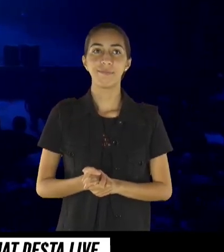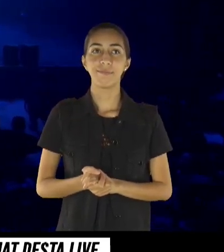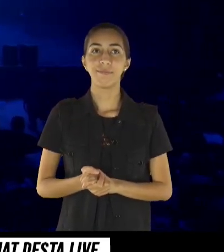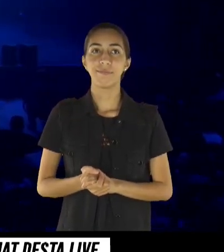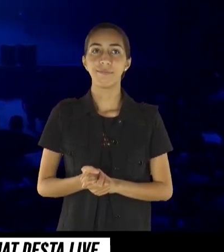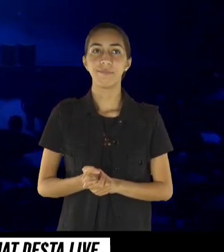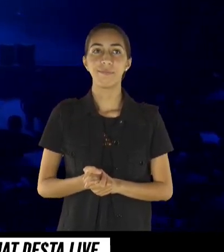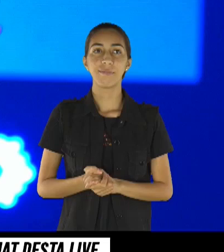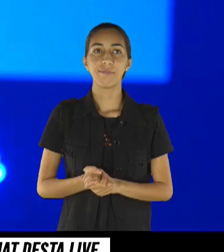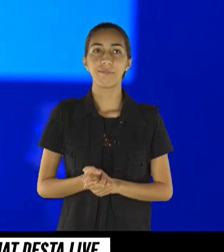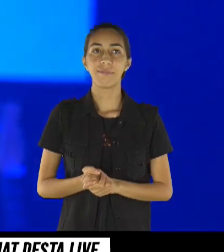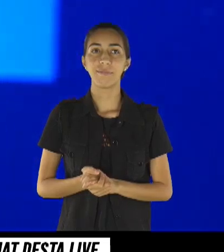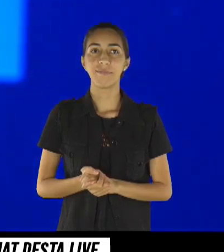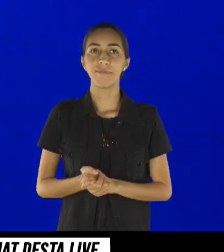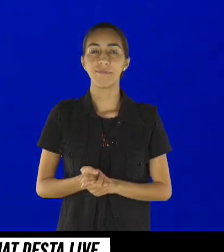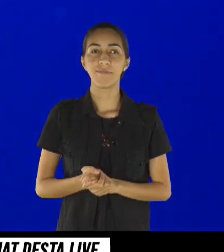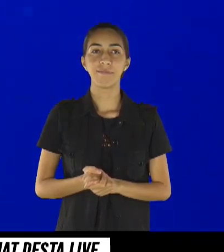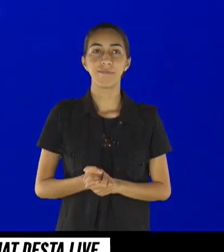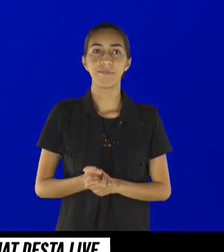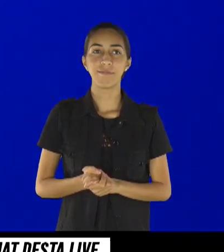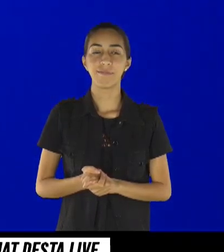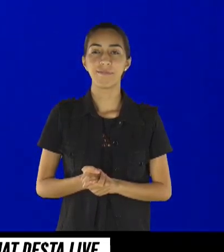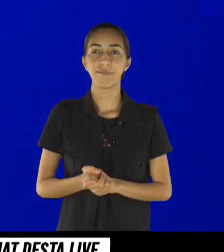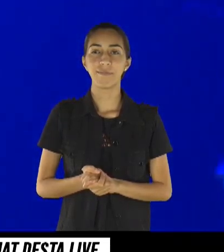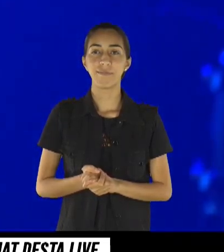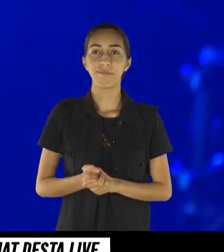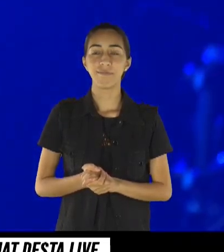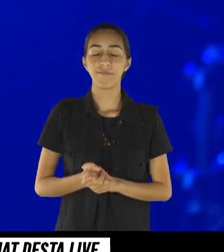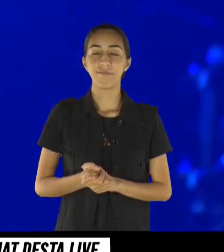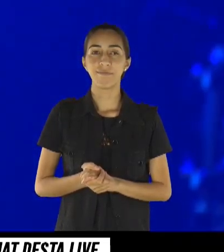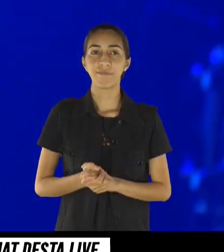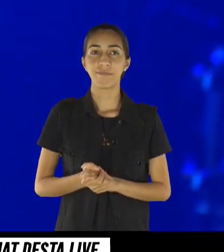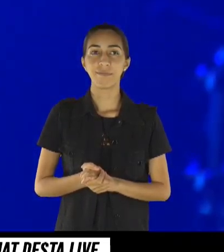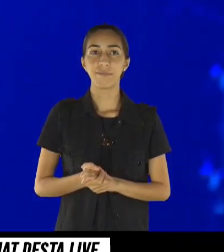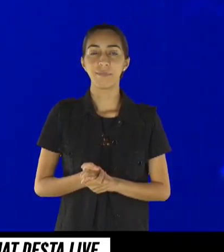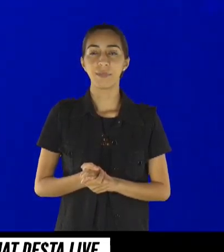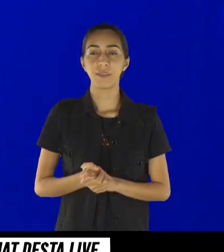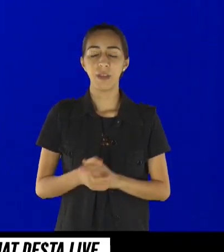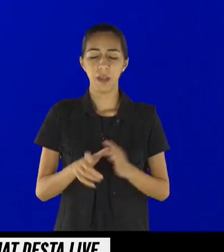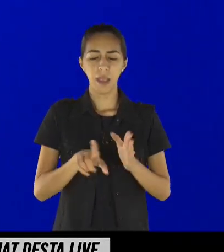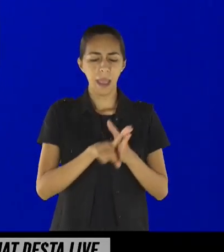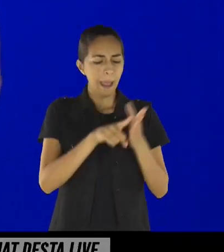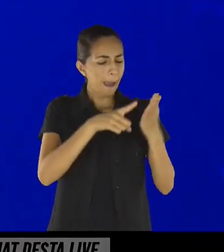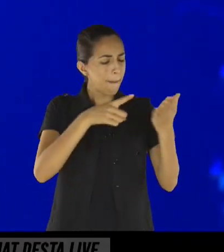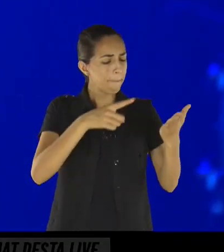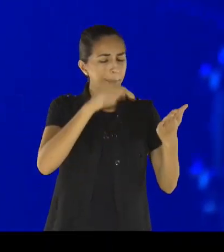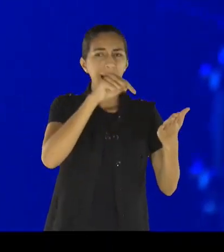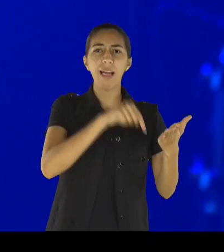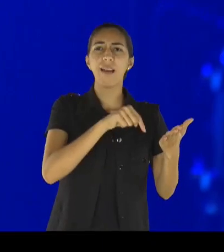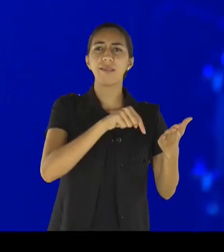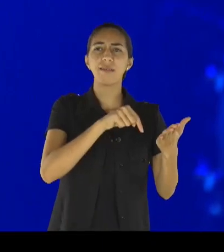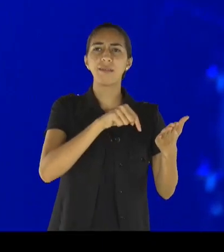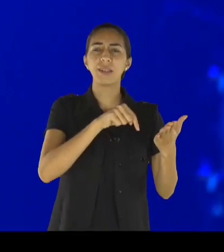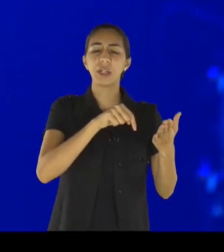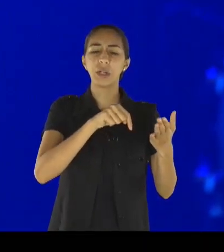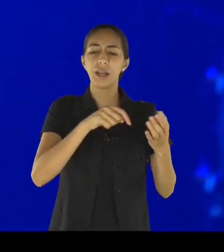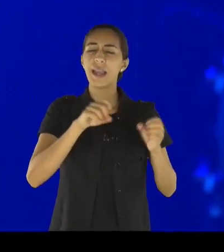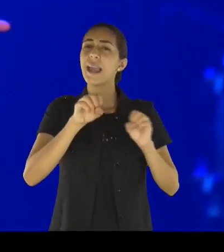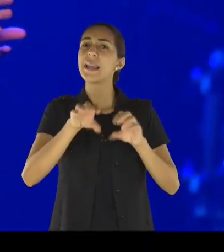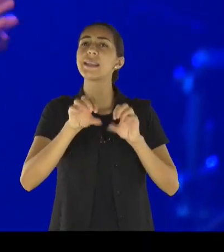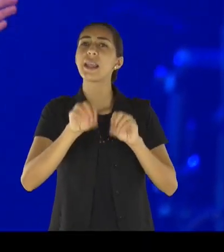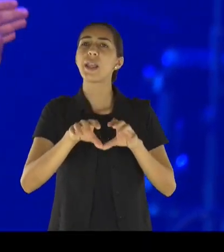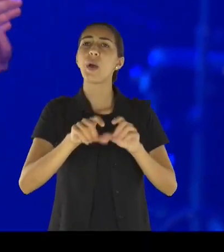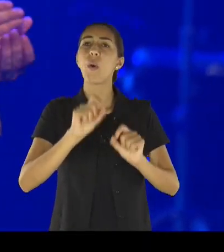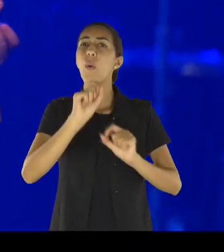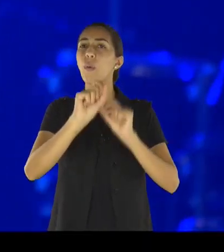Mas só que, tudo bem, pastor Ciro, Jesus disse, mas o que a palavra nos ensina mais? Porque está bom, está